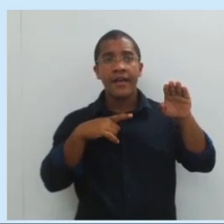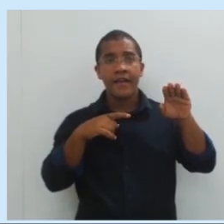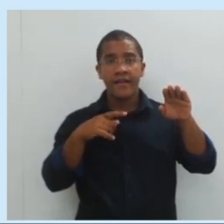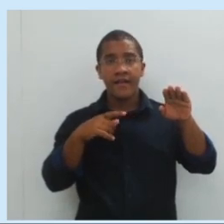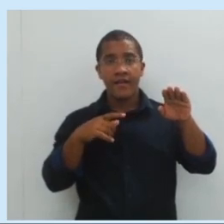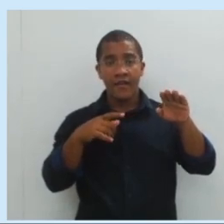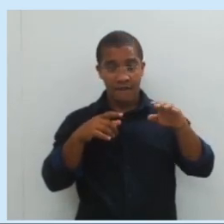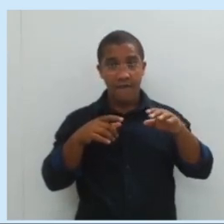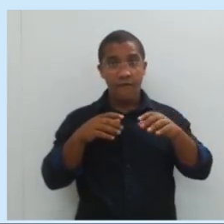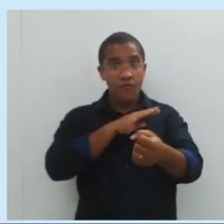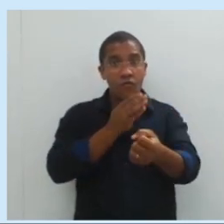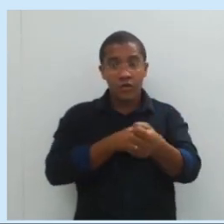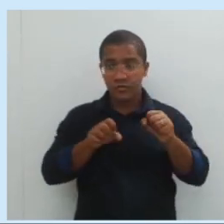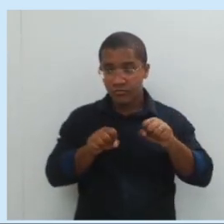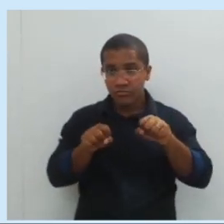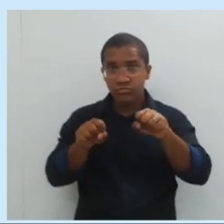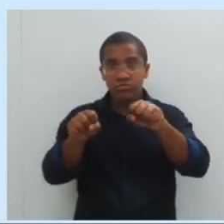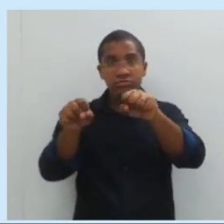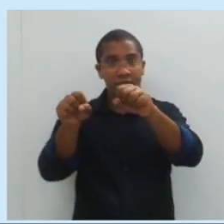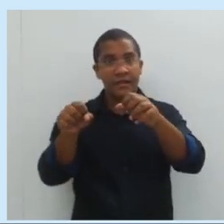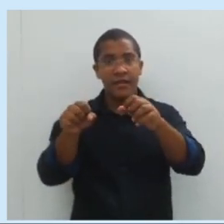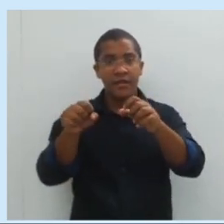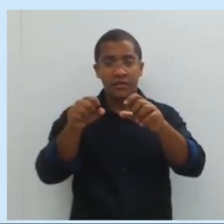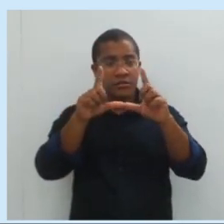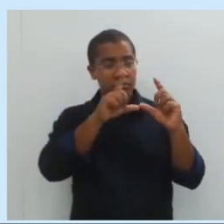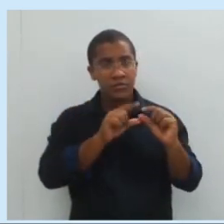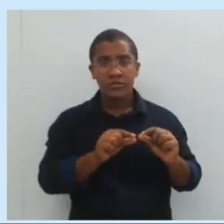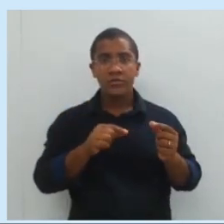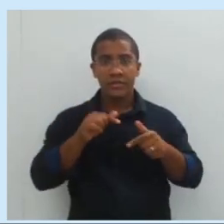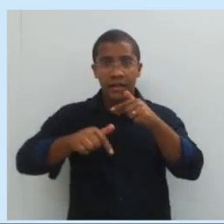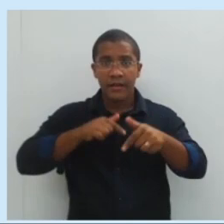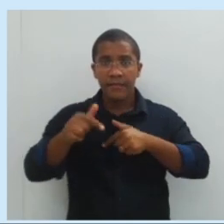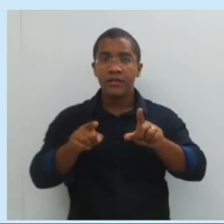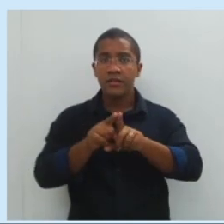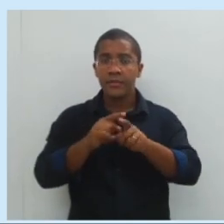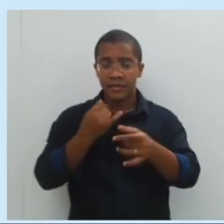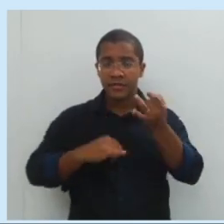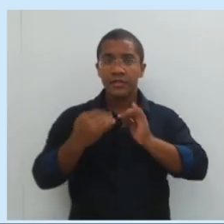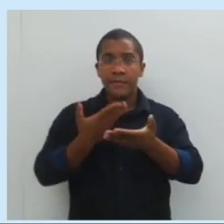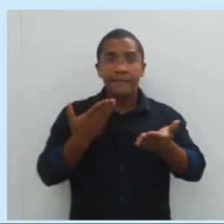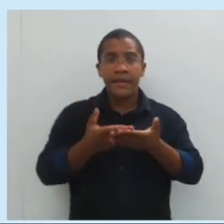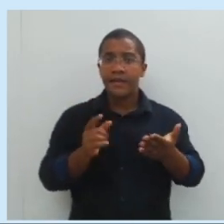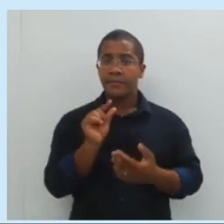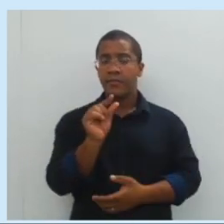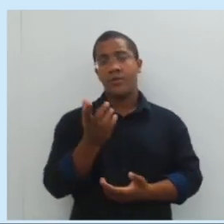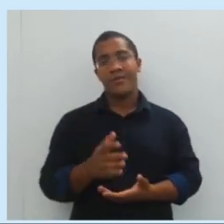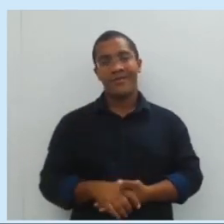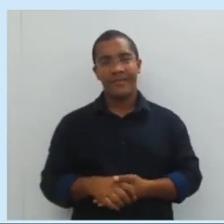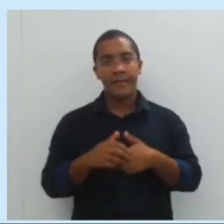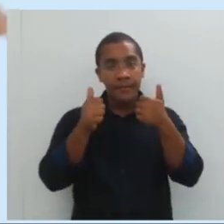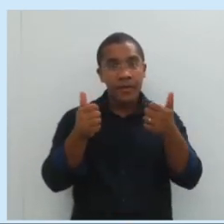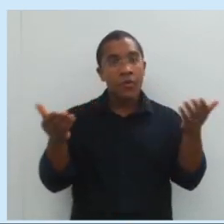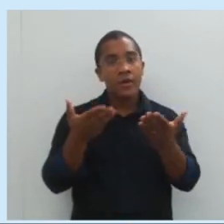potente vai ser menor. Vou economizar meu trabalho, vou economizar minha energia. Ok?